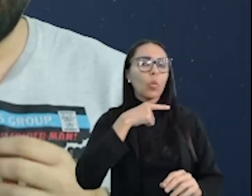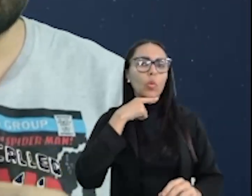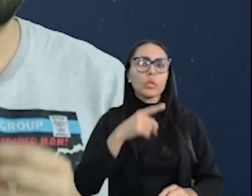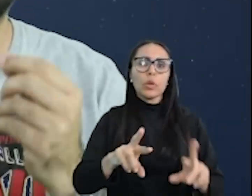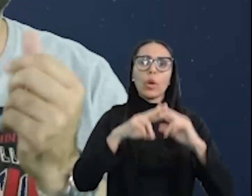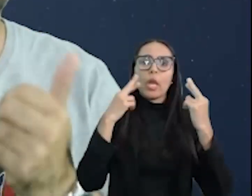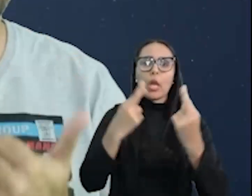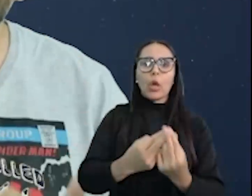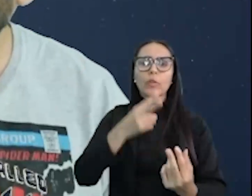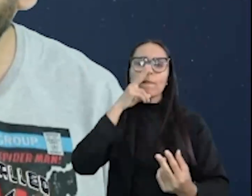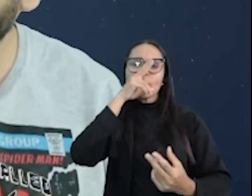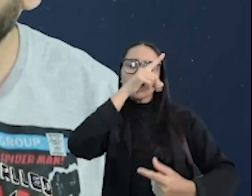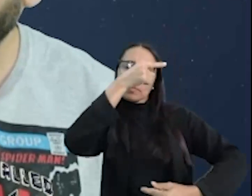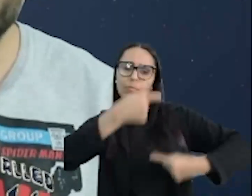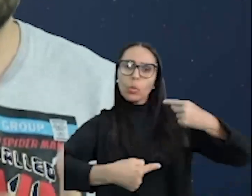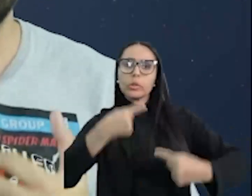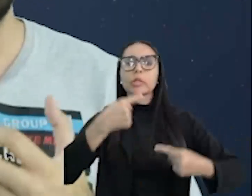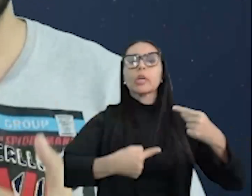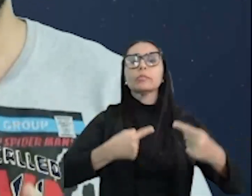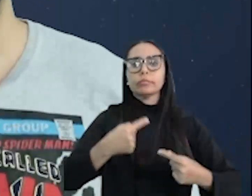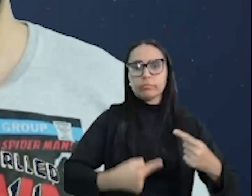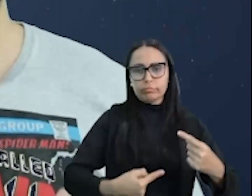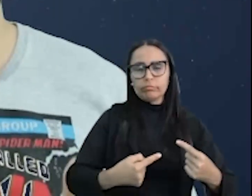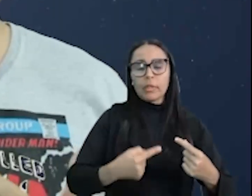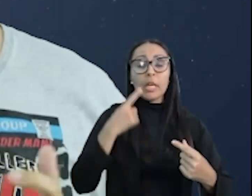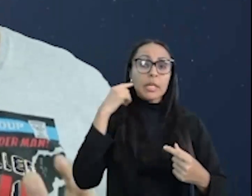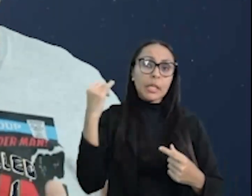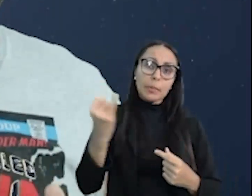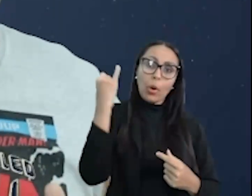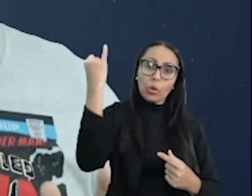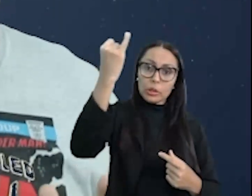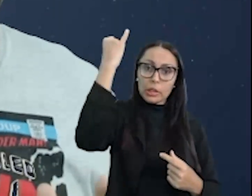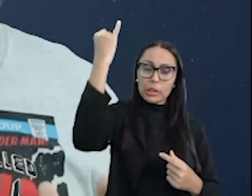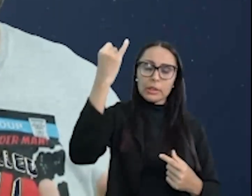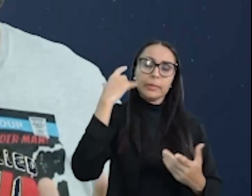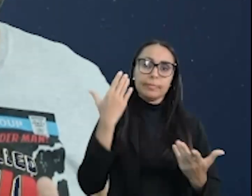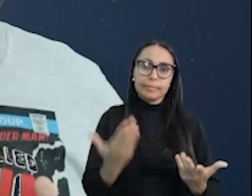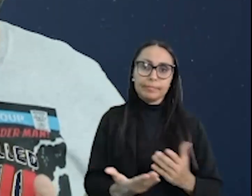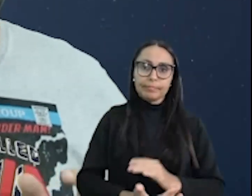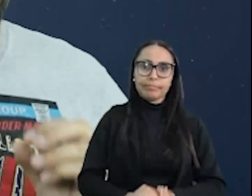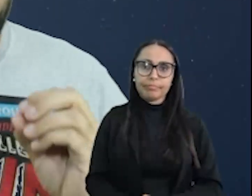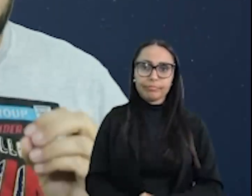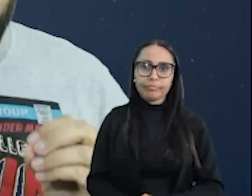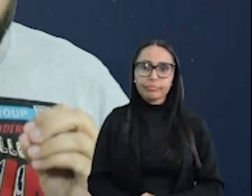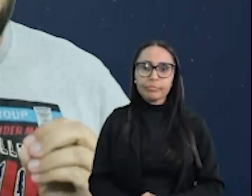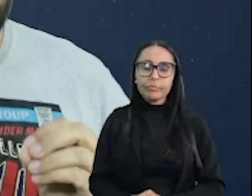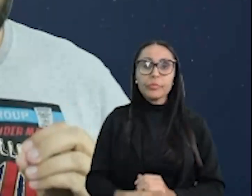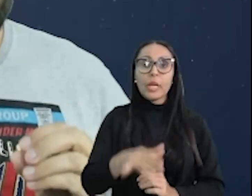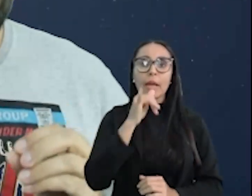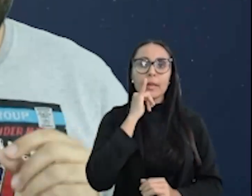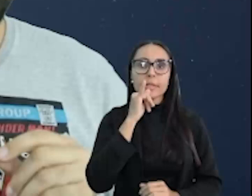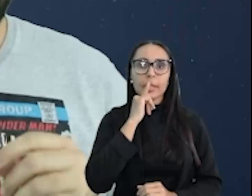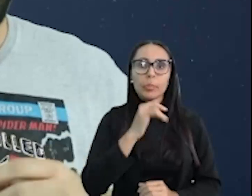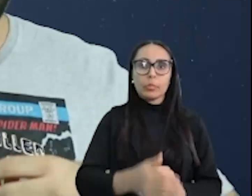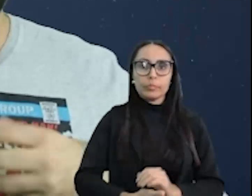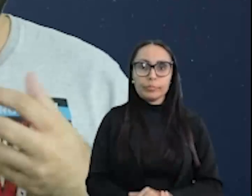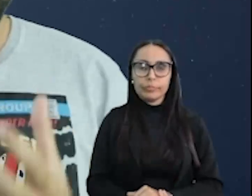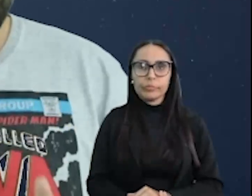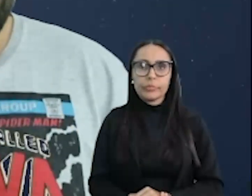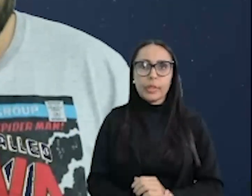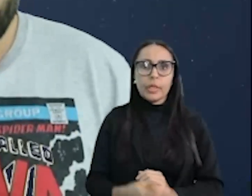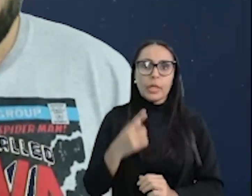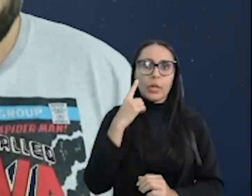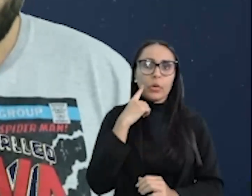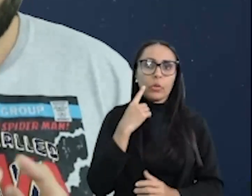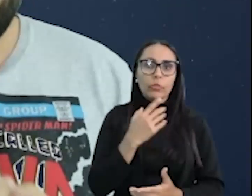reunir forças políticas necessárias para cumprir o seu papel. Exemplo disso foi a